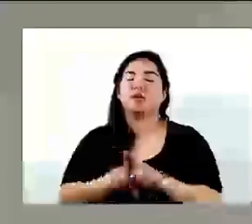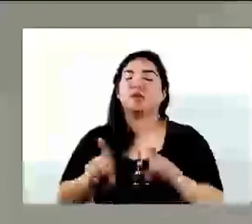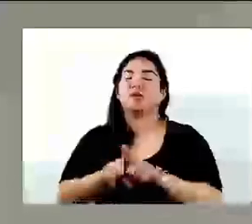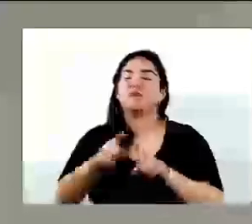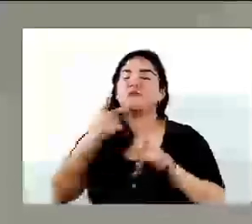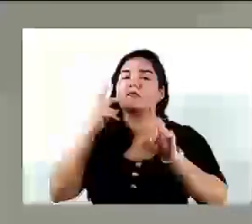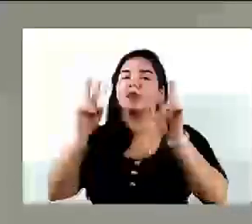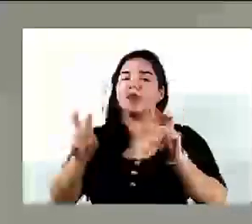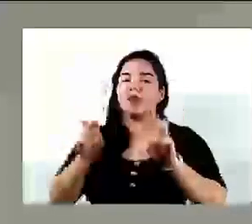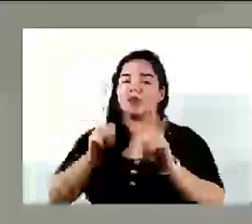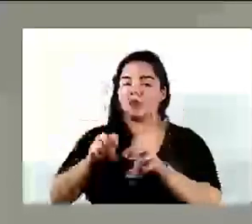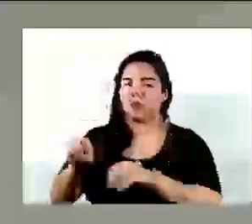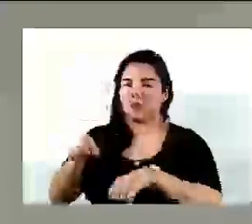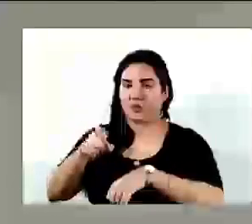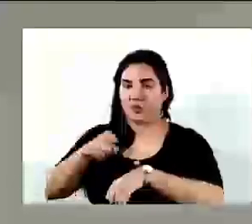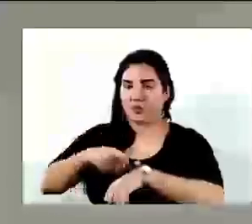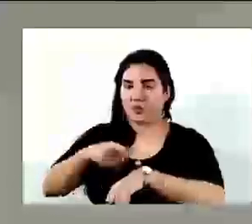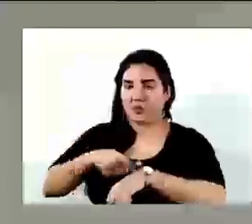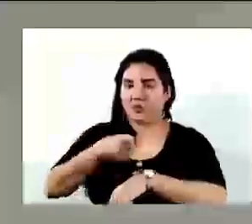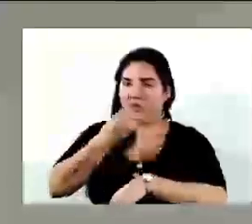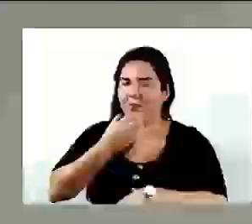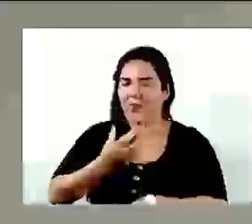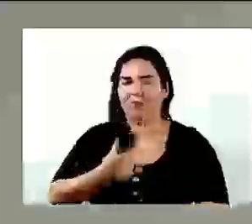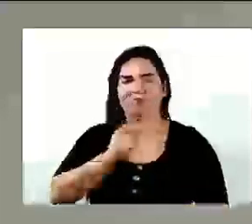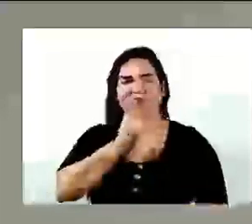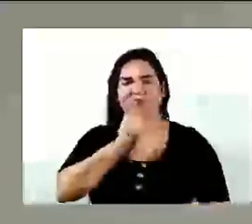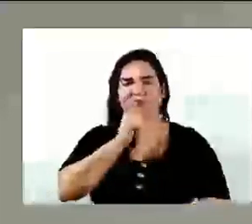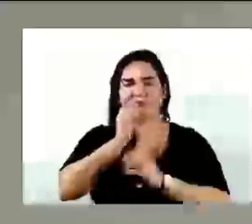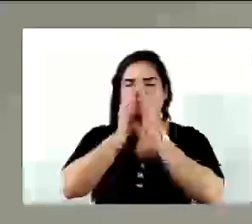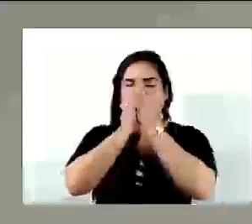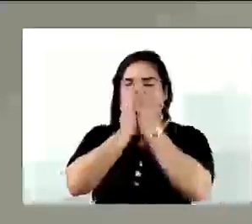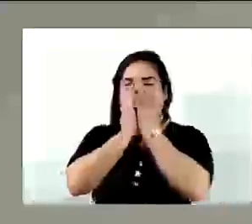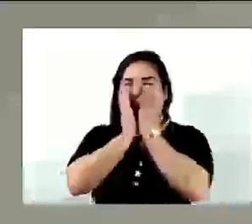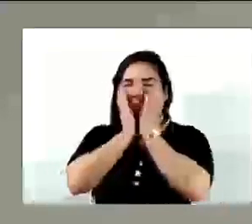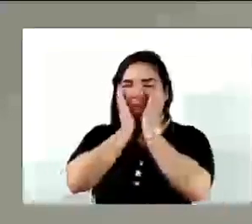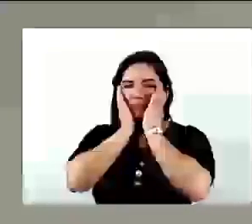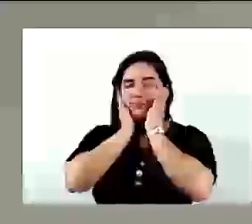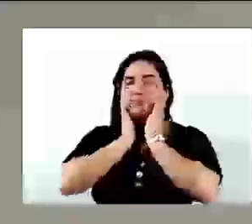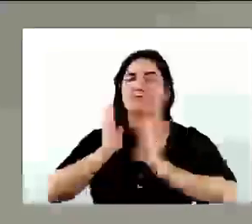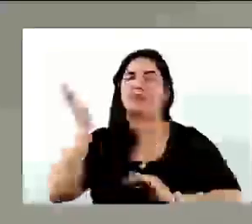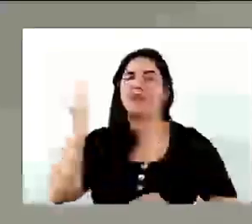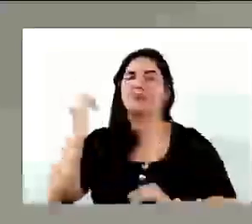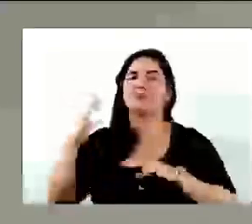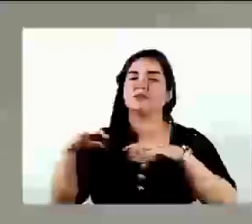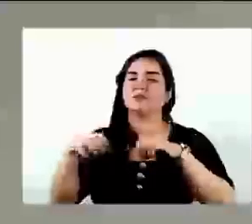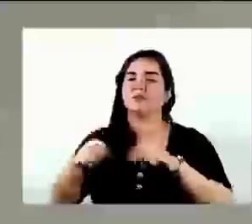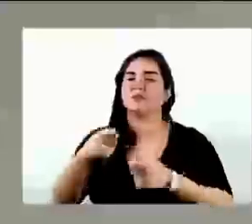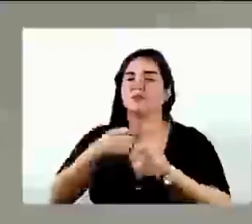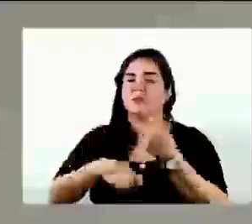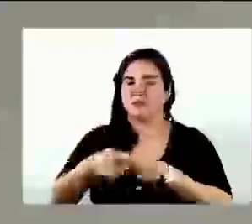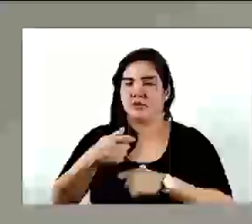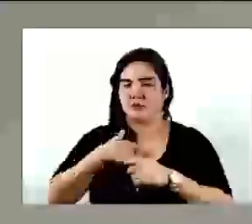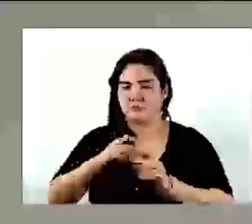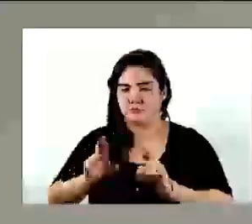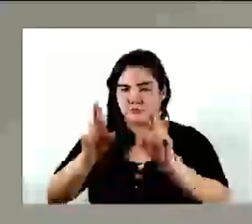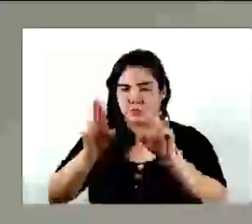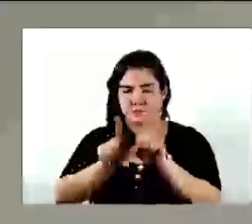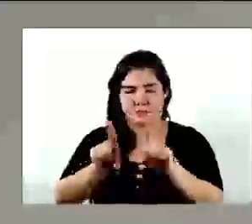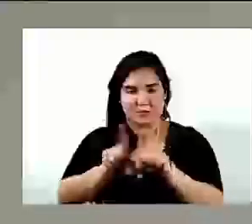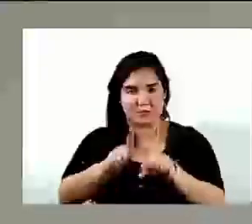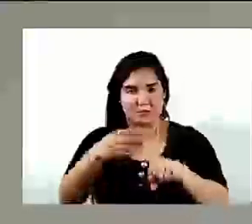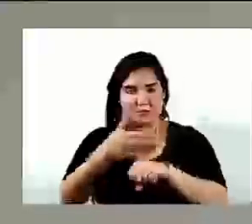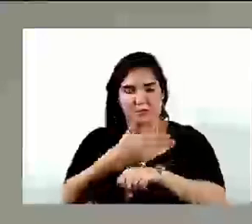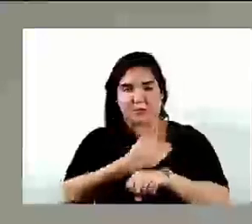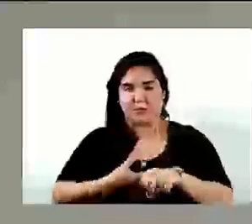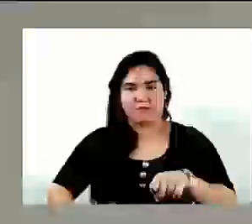Biguassu não vive bons momentos. Quando a gente assumiu a gestão, e aqui os vereadores da base, e eu me incluo nisso, a gente faz parte do governo do prefeito Salmi,